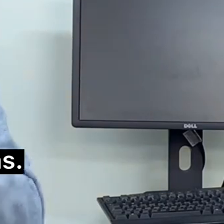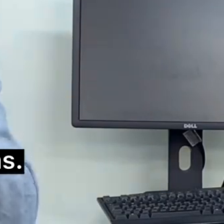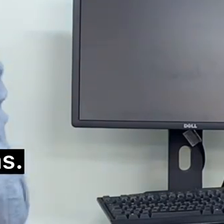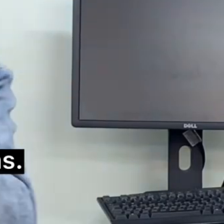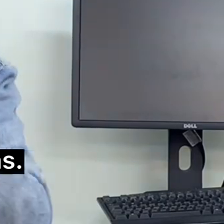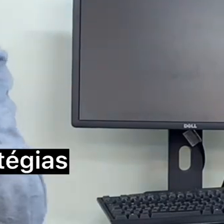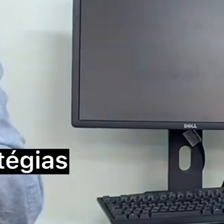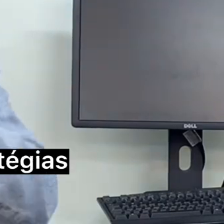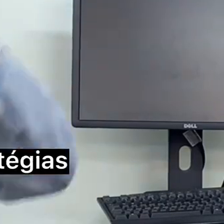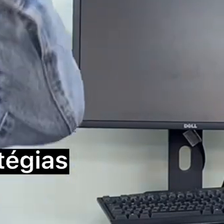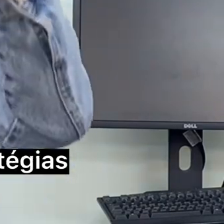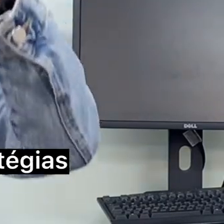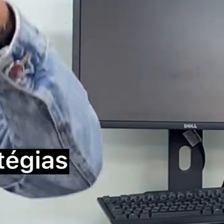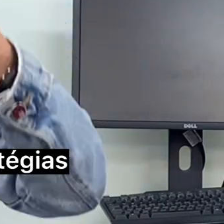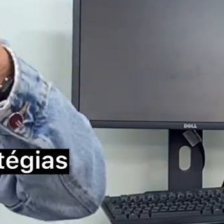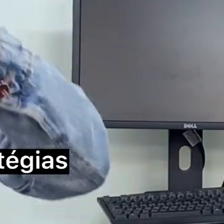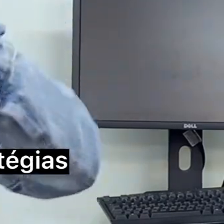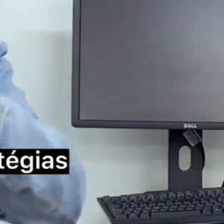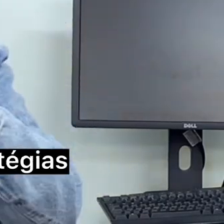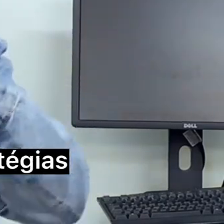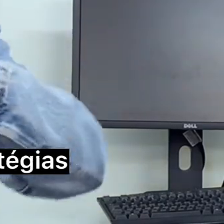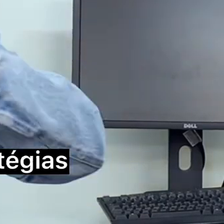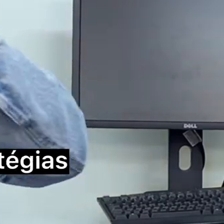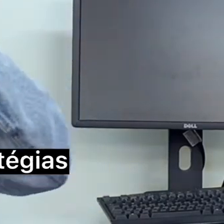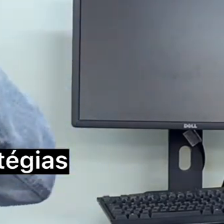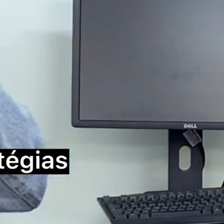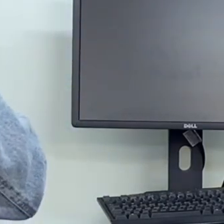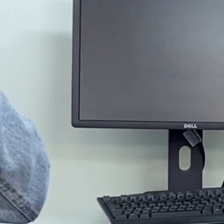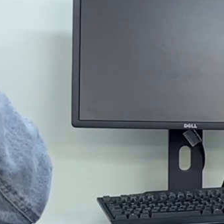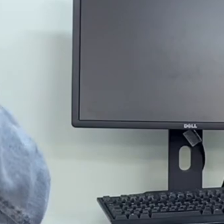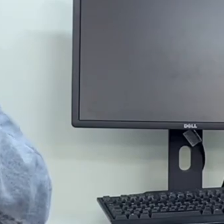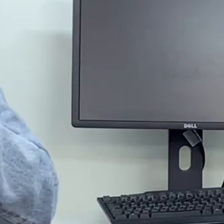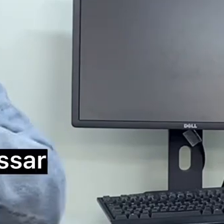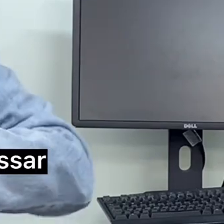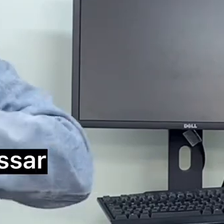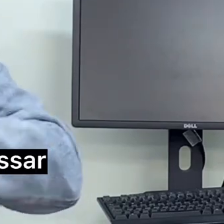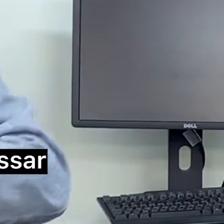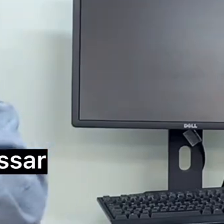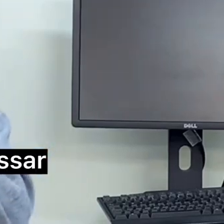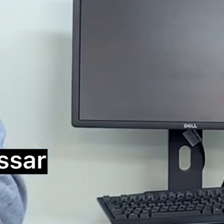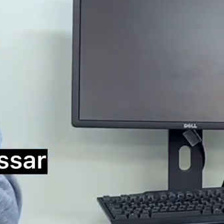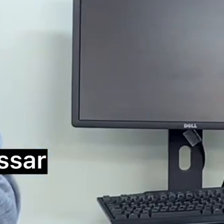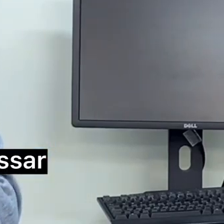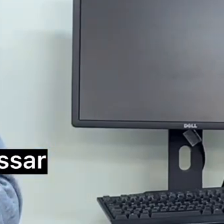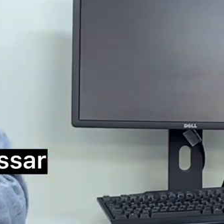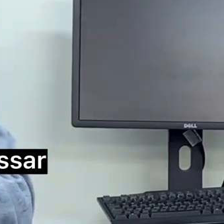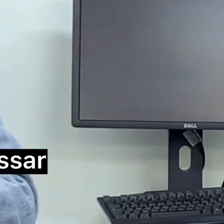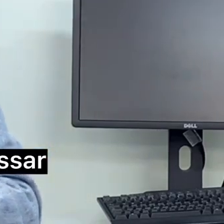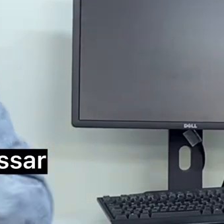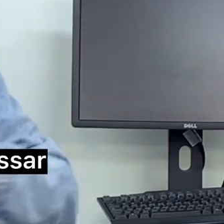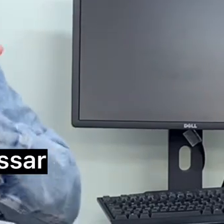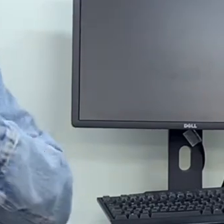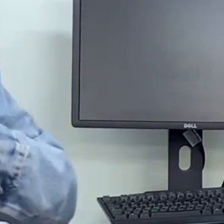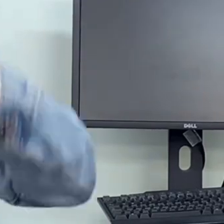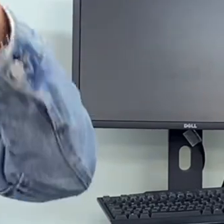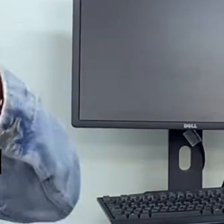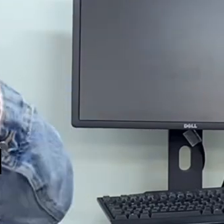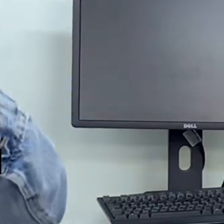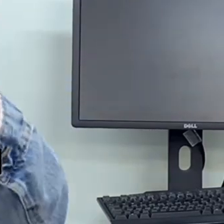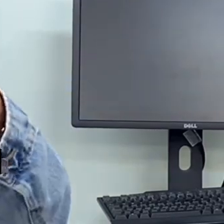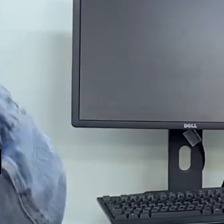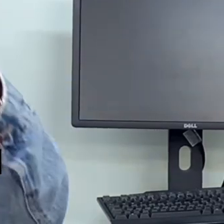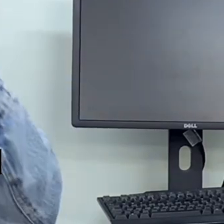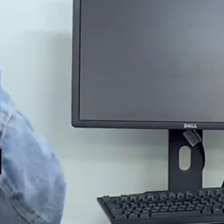traumas, né? Então, gente teve que ter muitas estratégias para que eles conseguissem se expressar, né?